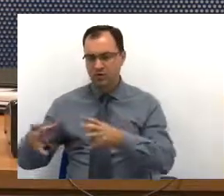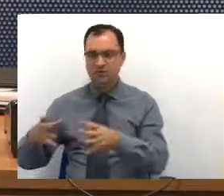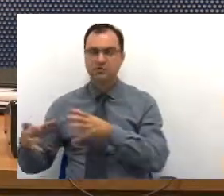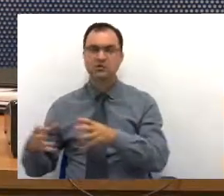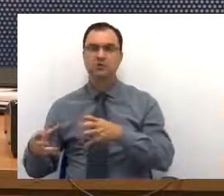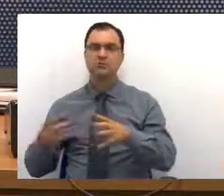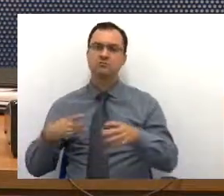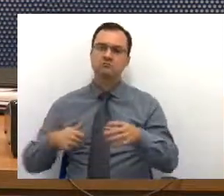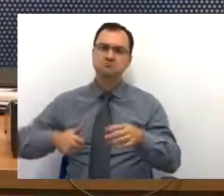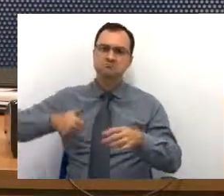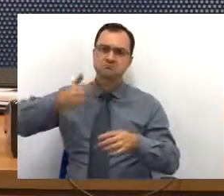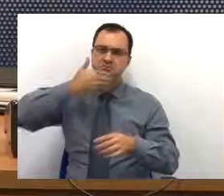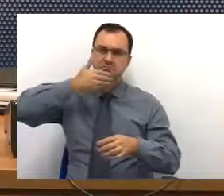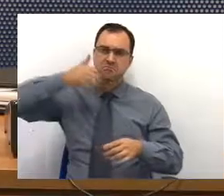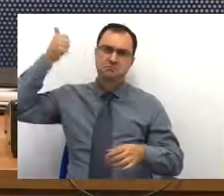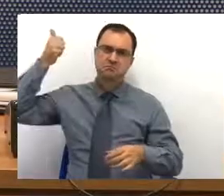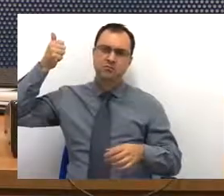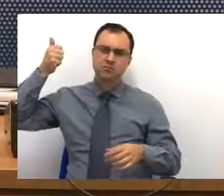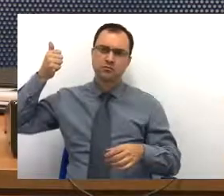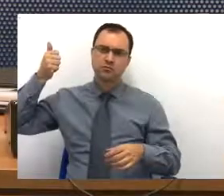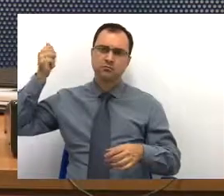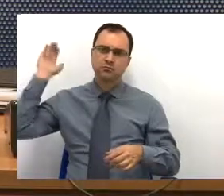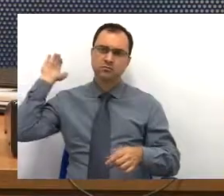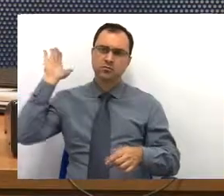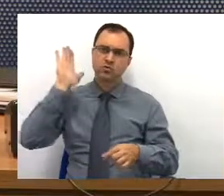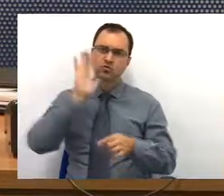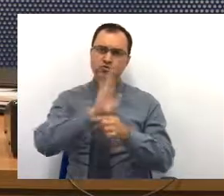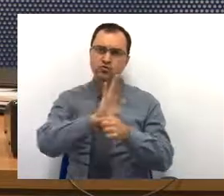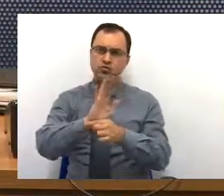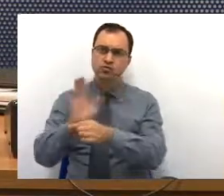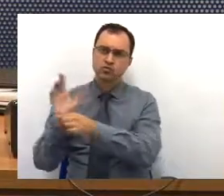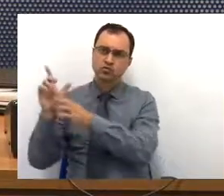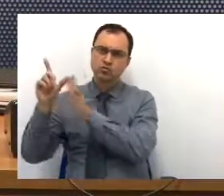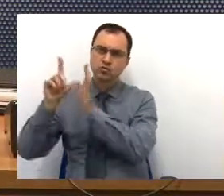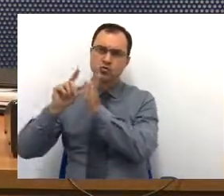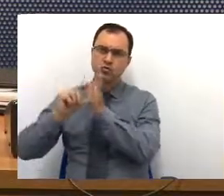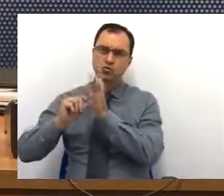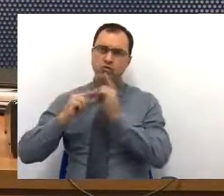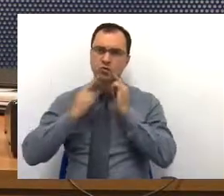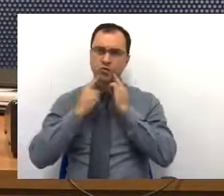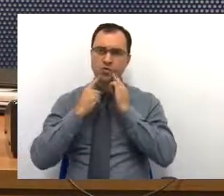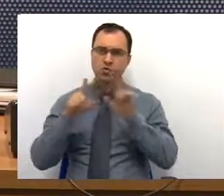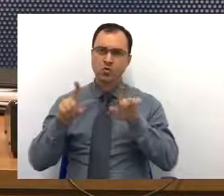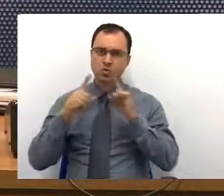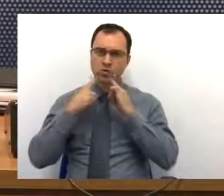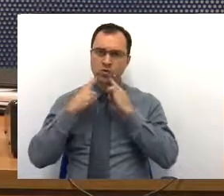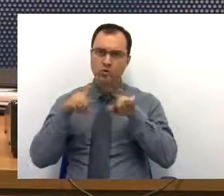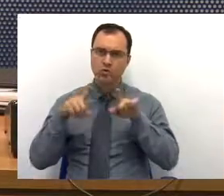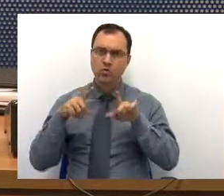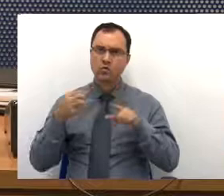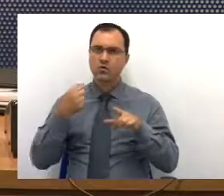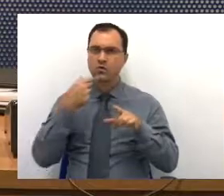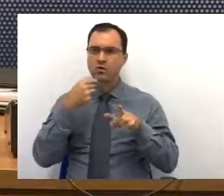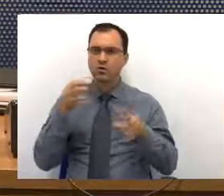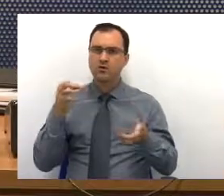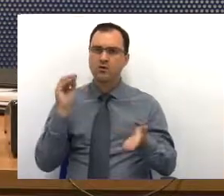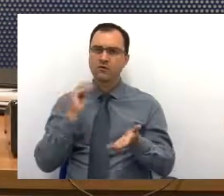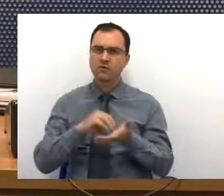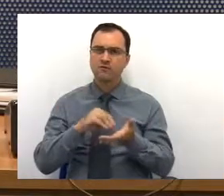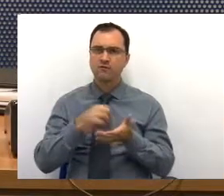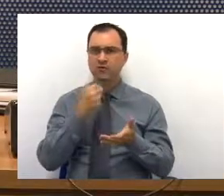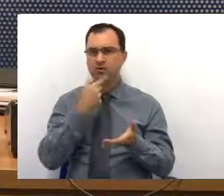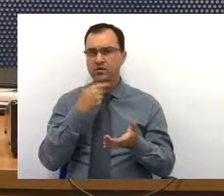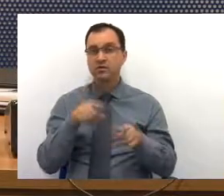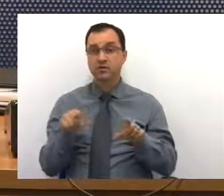o melhor possível para diminuir a reclamação com relação à falta de remédio. É bom dizer